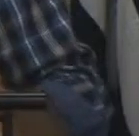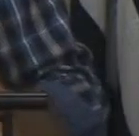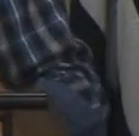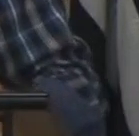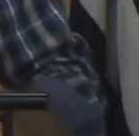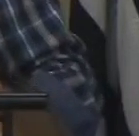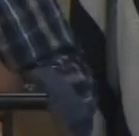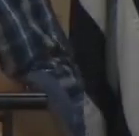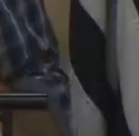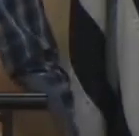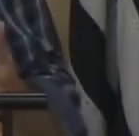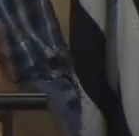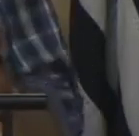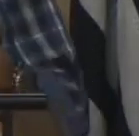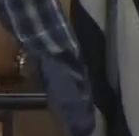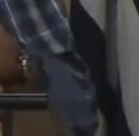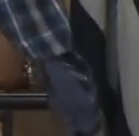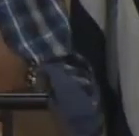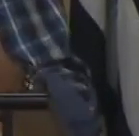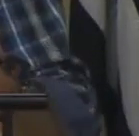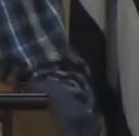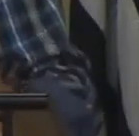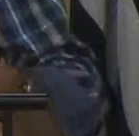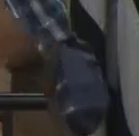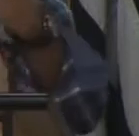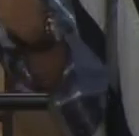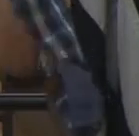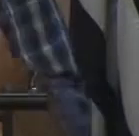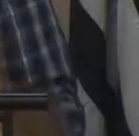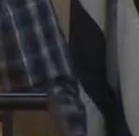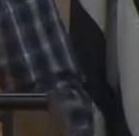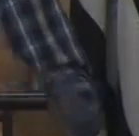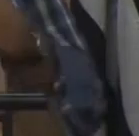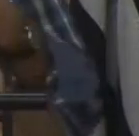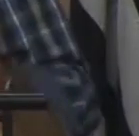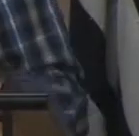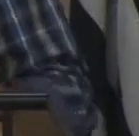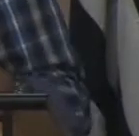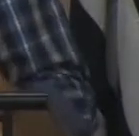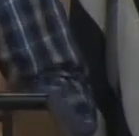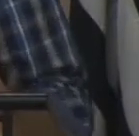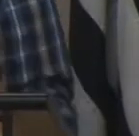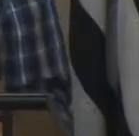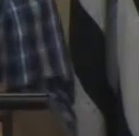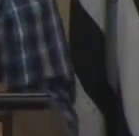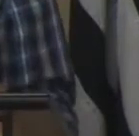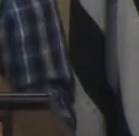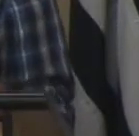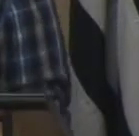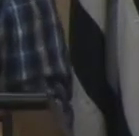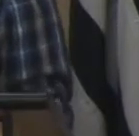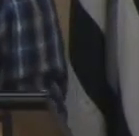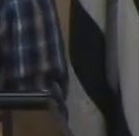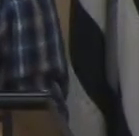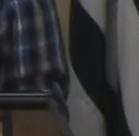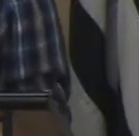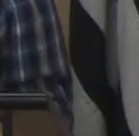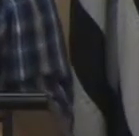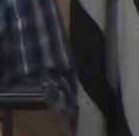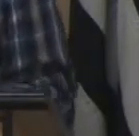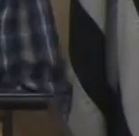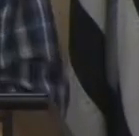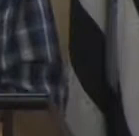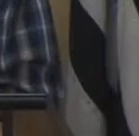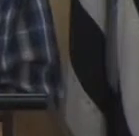casos então a imprensa me procurou a televisão me procurou então por isso que eu pedi para que acontecesse isso hoje